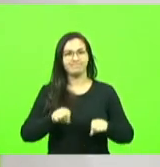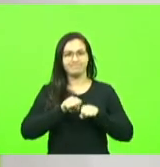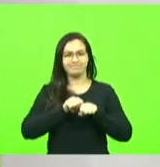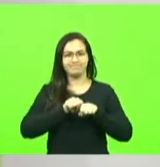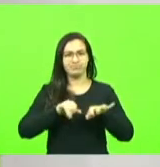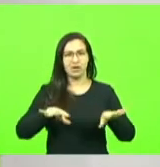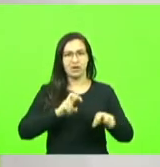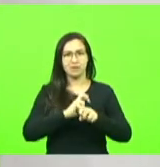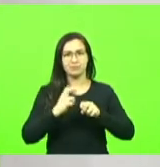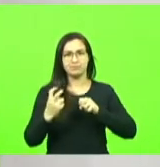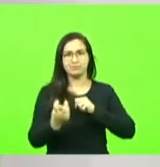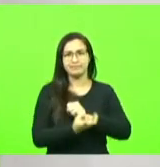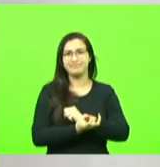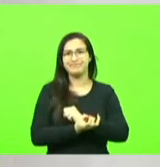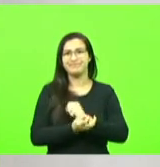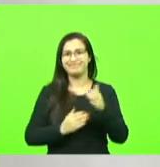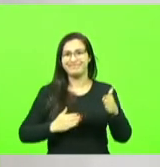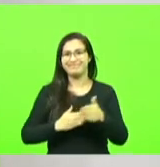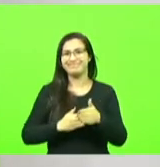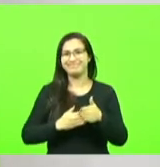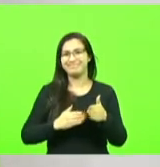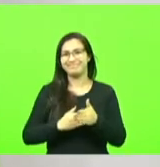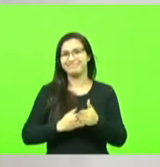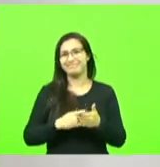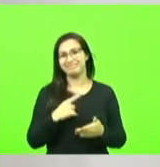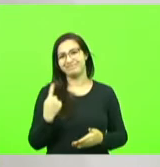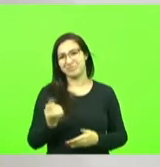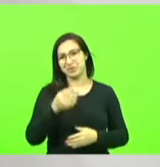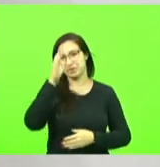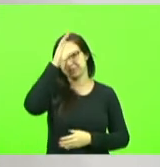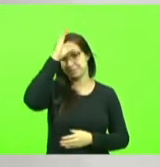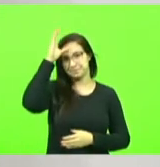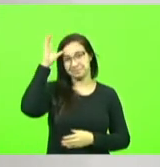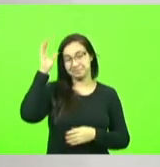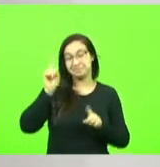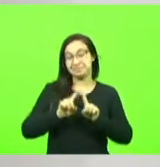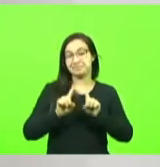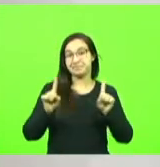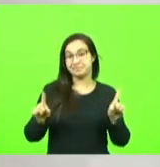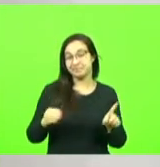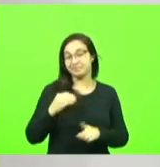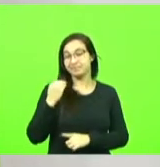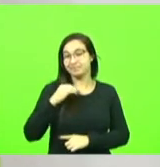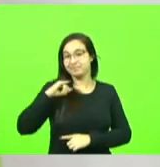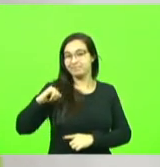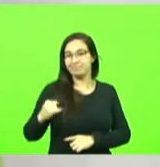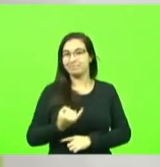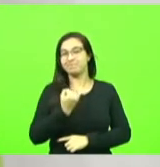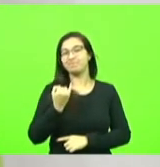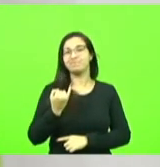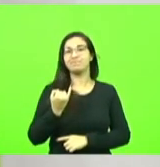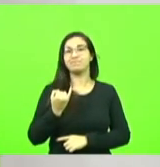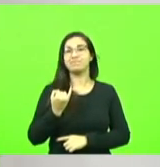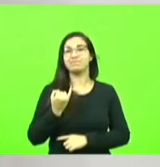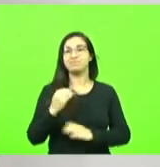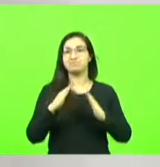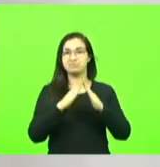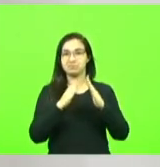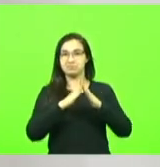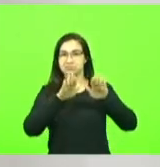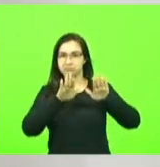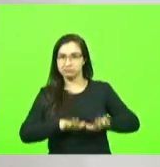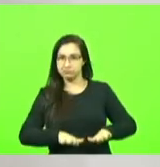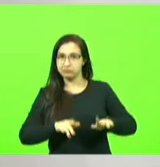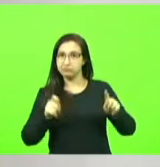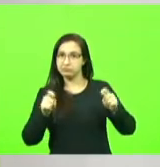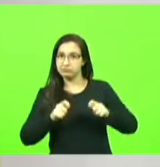o início das atividades em nossa câmara porém aproveitei a ociosidade da reclusão e comecei a estudar